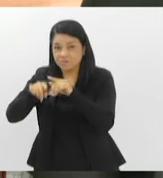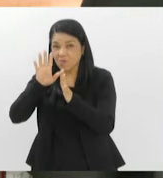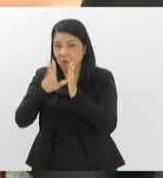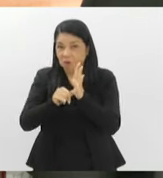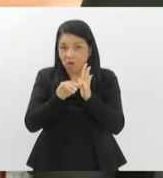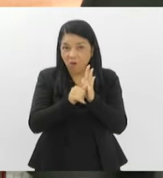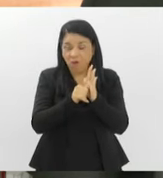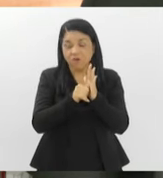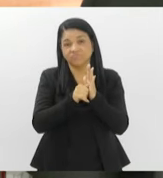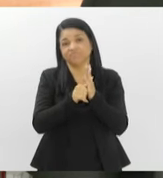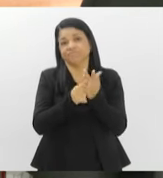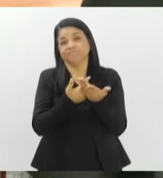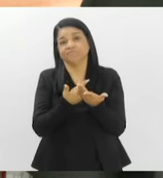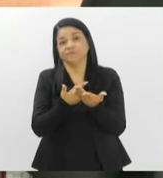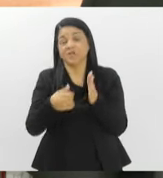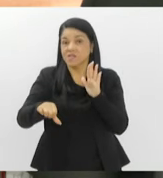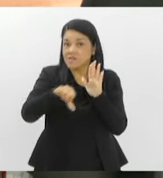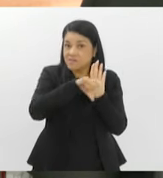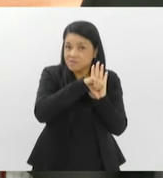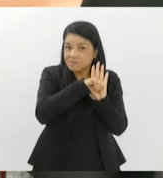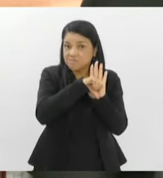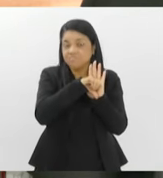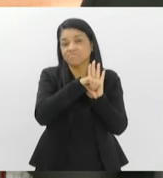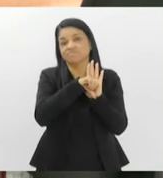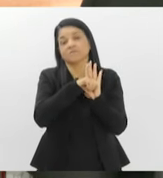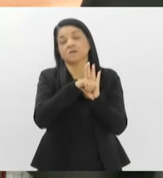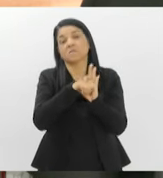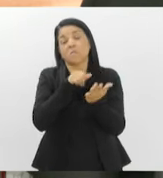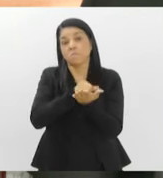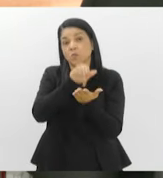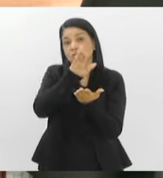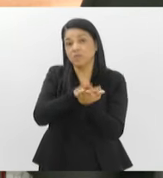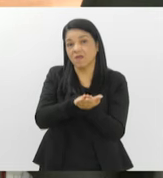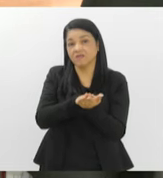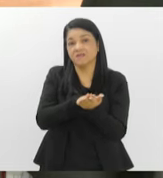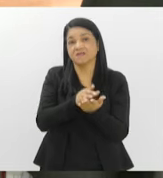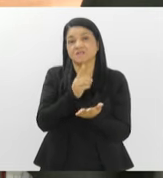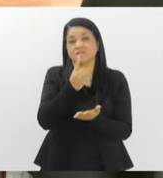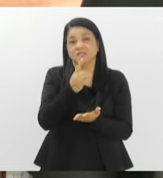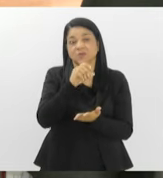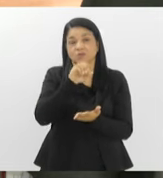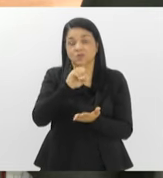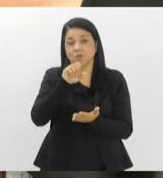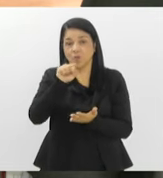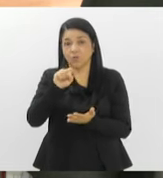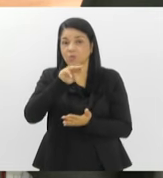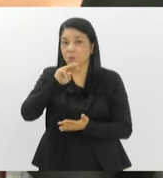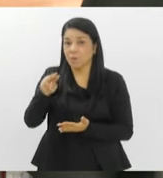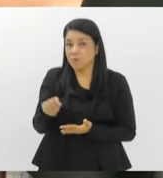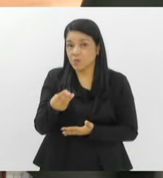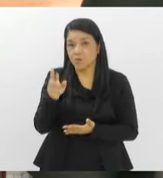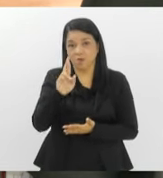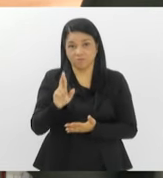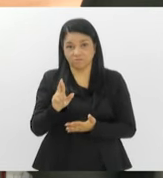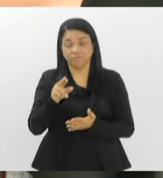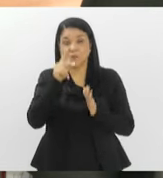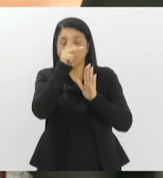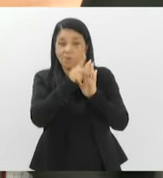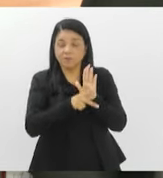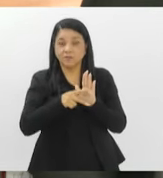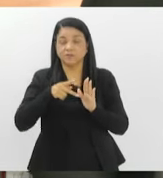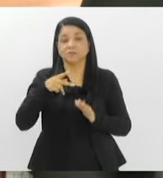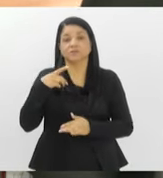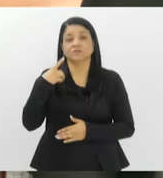de origem ilícita e criminosa poderão ser multadas em até 108 mil reais. O projeto do deputado Cláudio